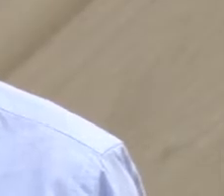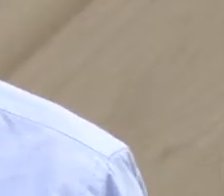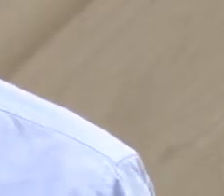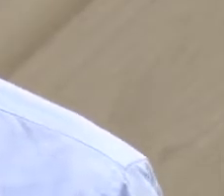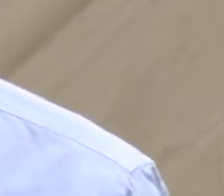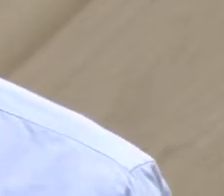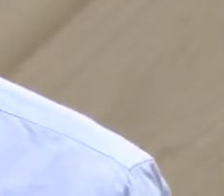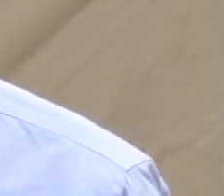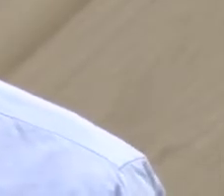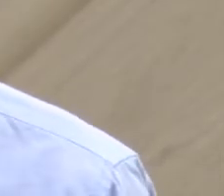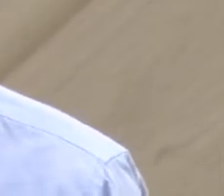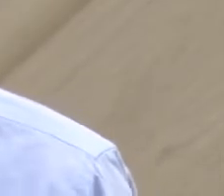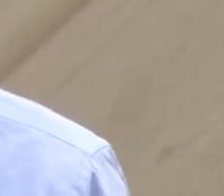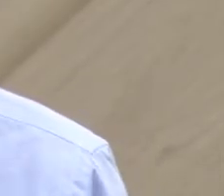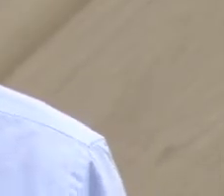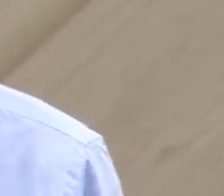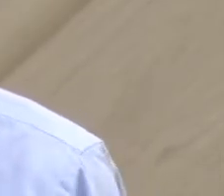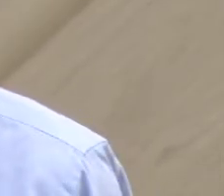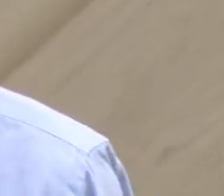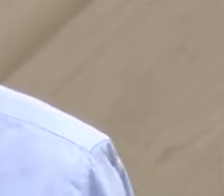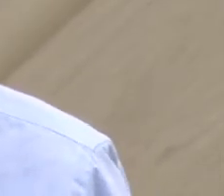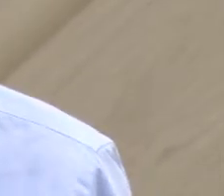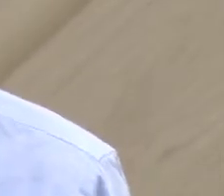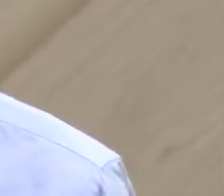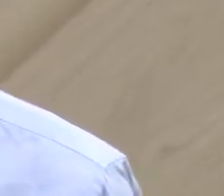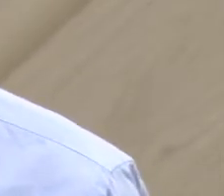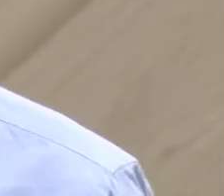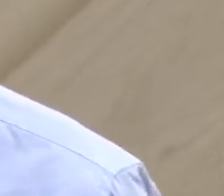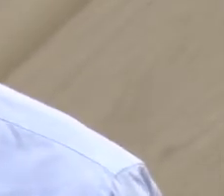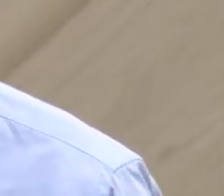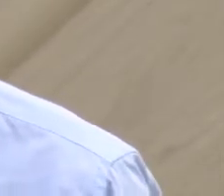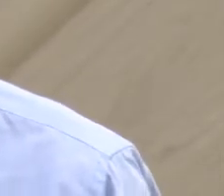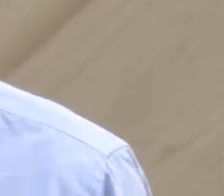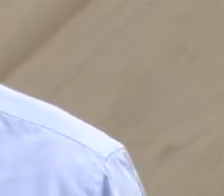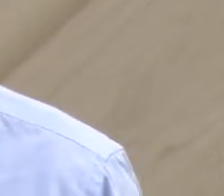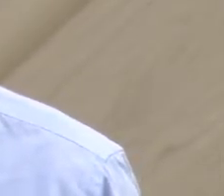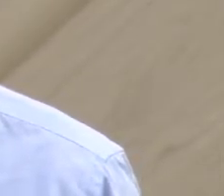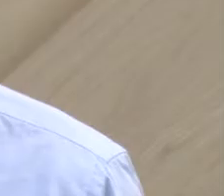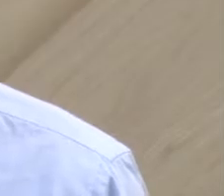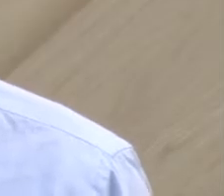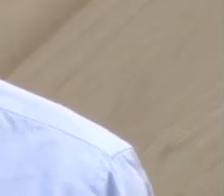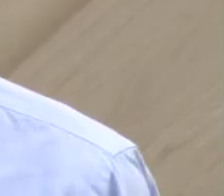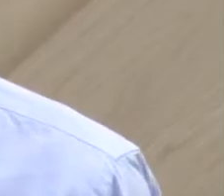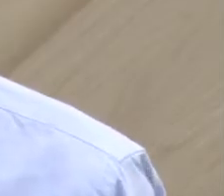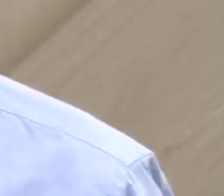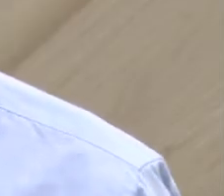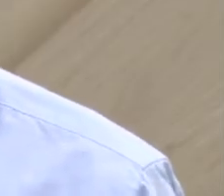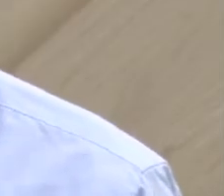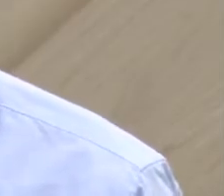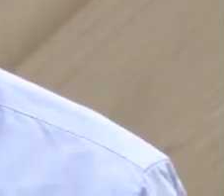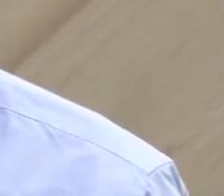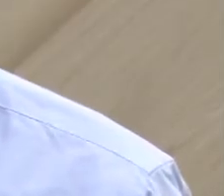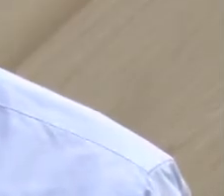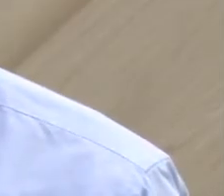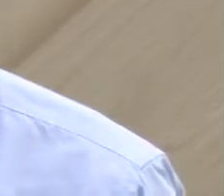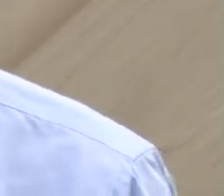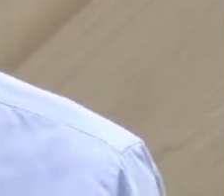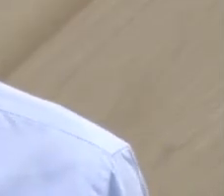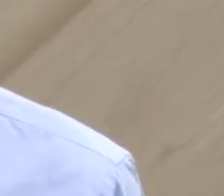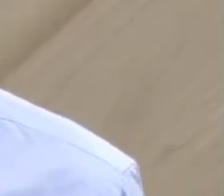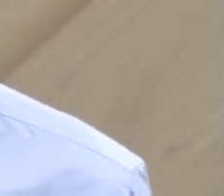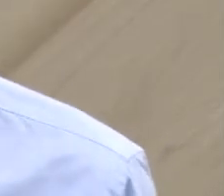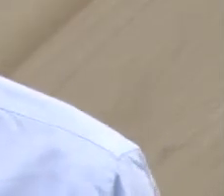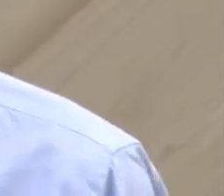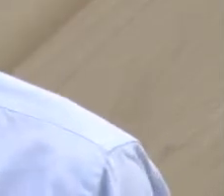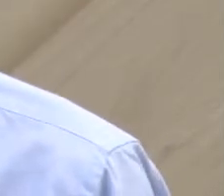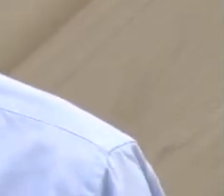Mas não é impossível, tanto é que nós temos aí na nossa cidade vários atletas iniciando, né, e eu sou muito feliz por orientá-los dessa forma, né, porque